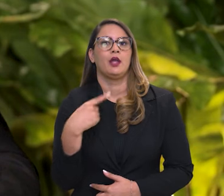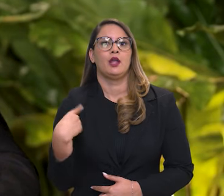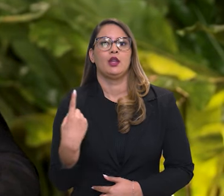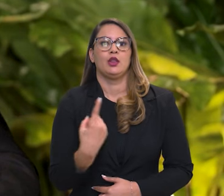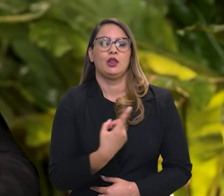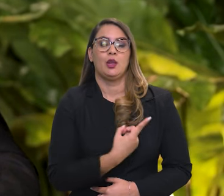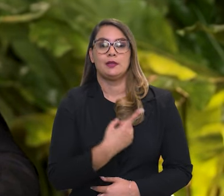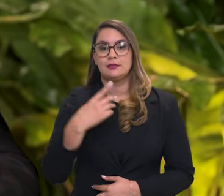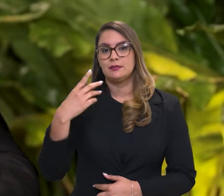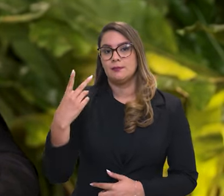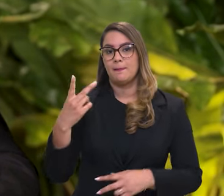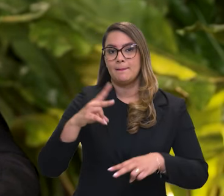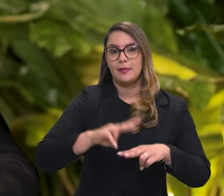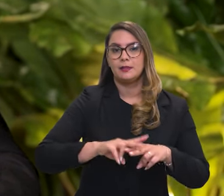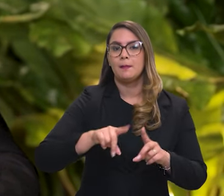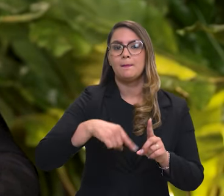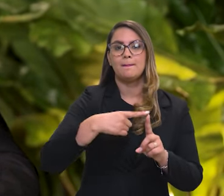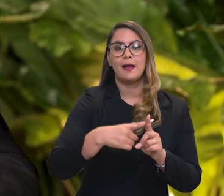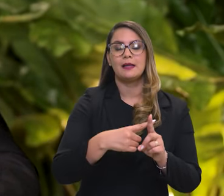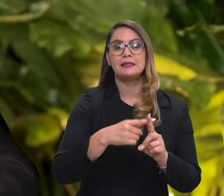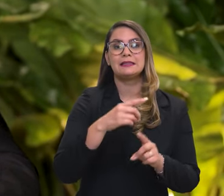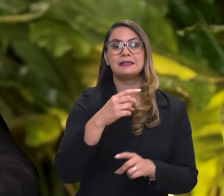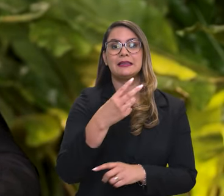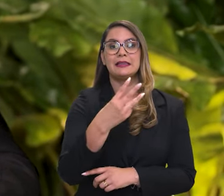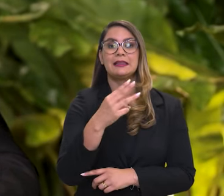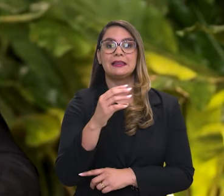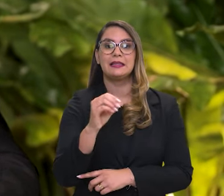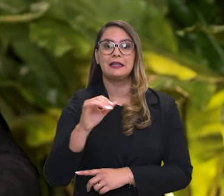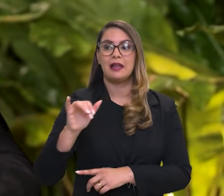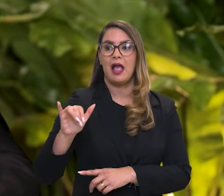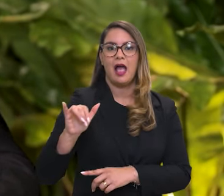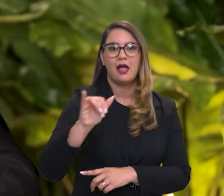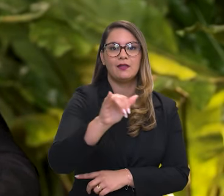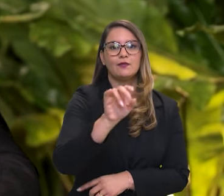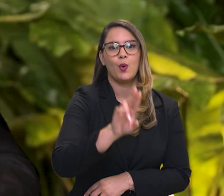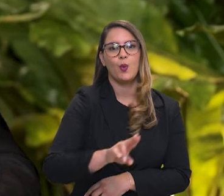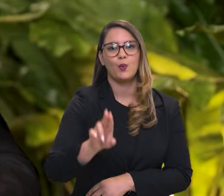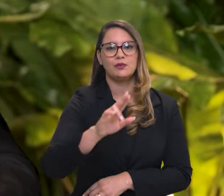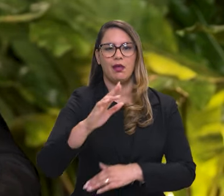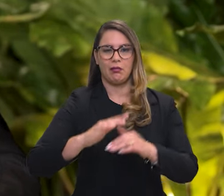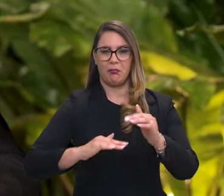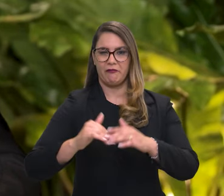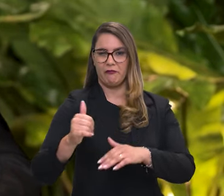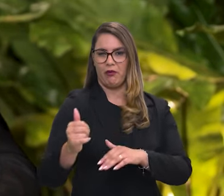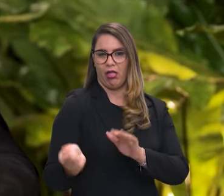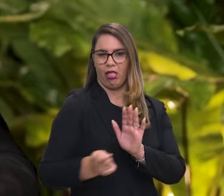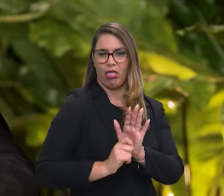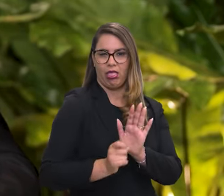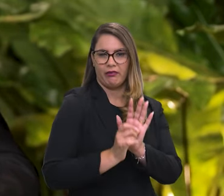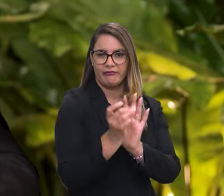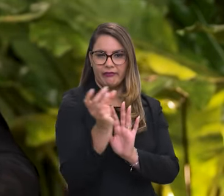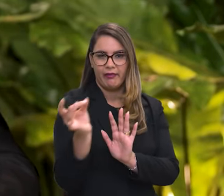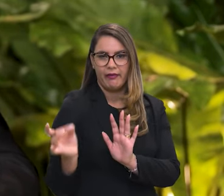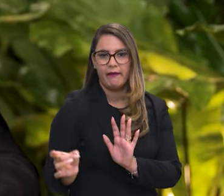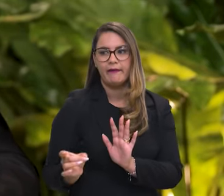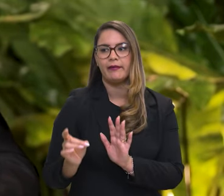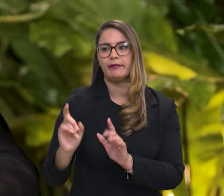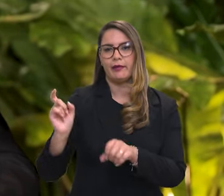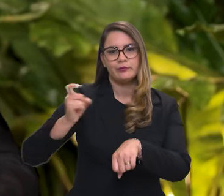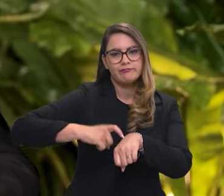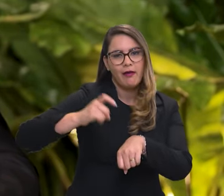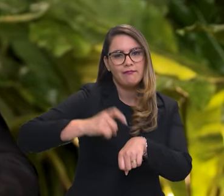ideia, nós aprendemos e destruímos mais de 30 aeronaves utilizadas pelos traficantes, pelos